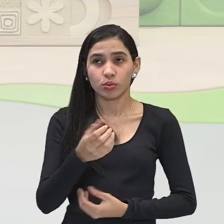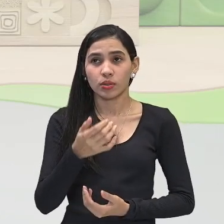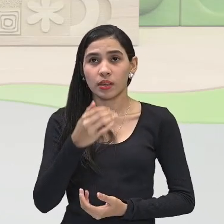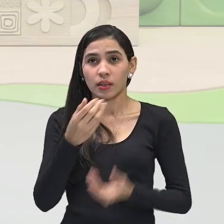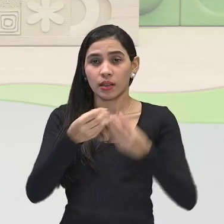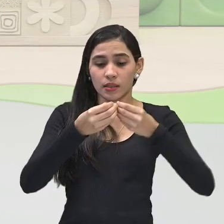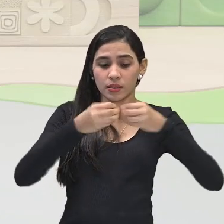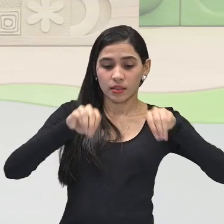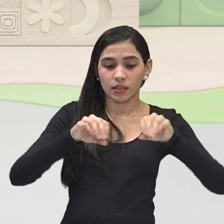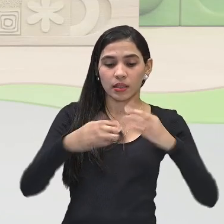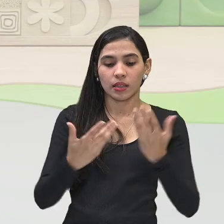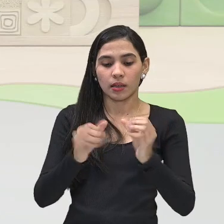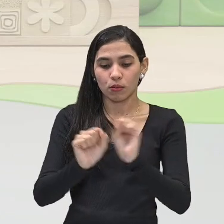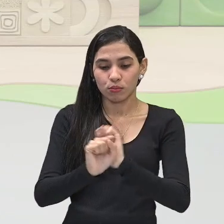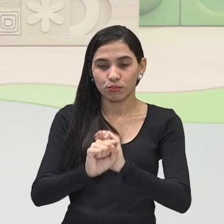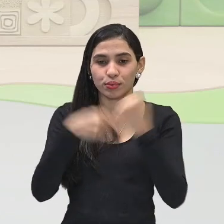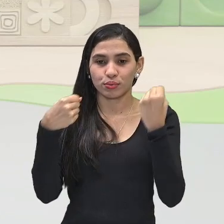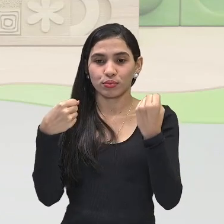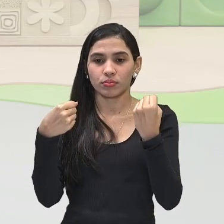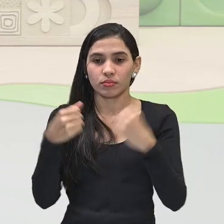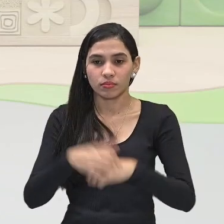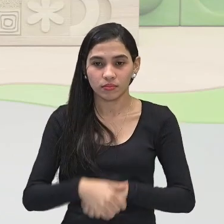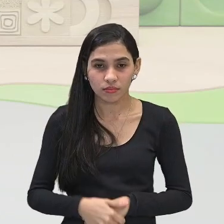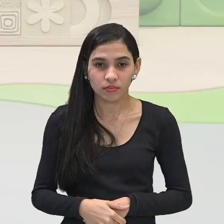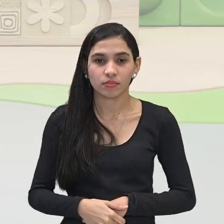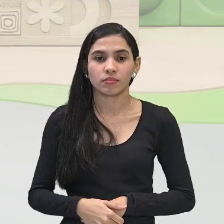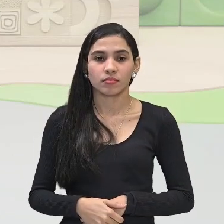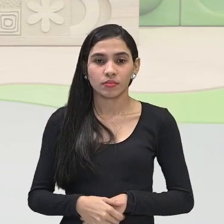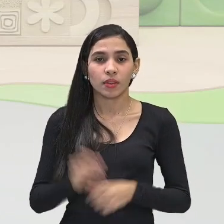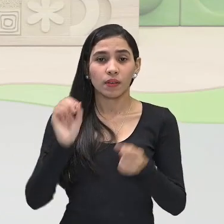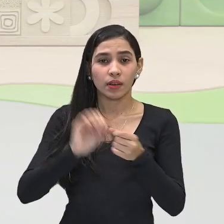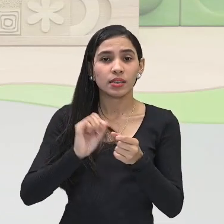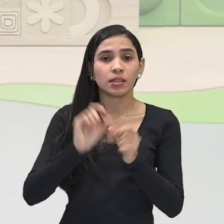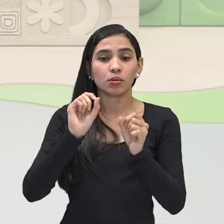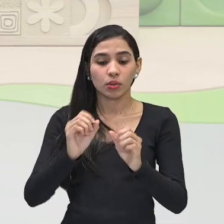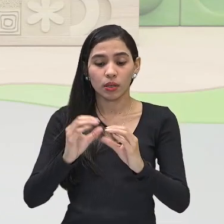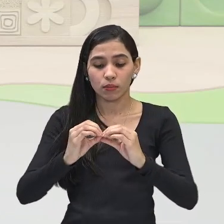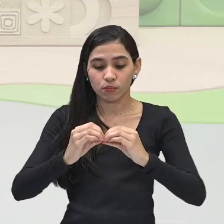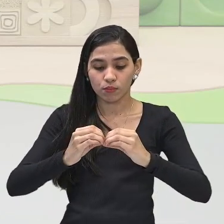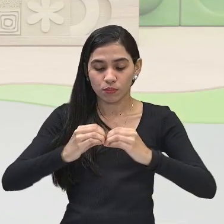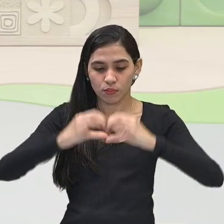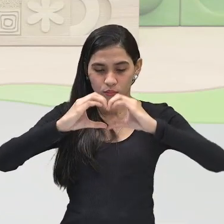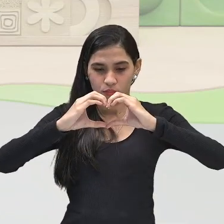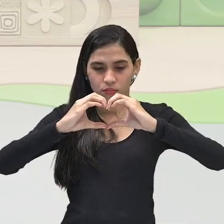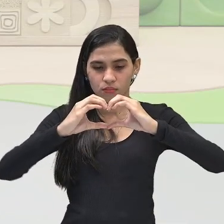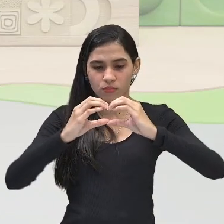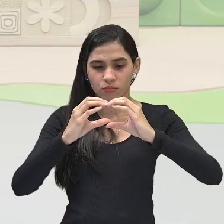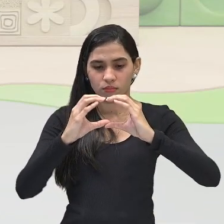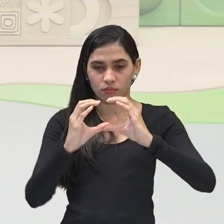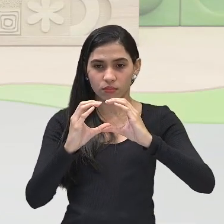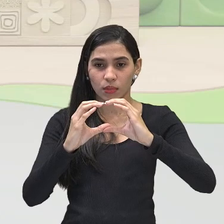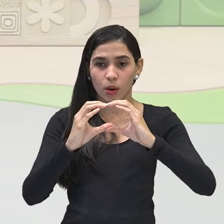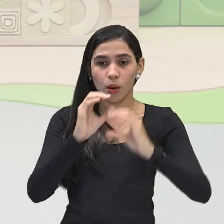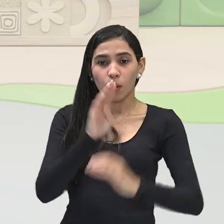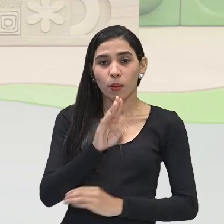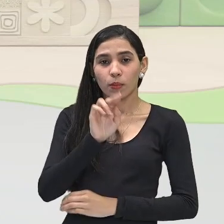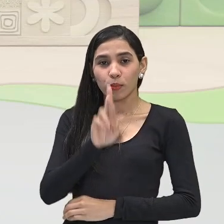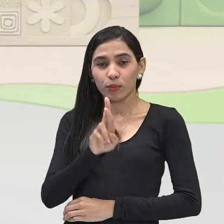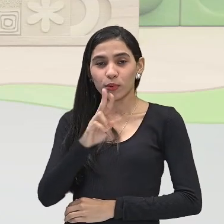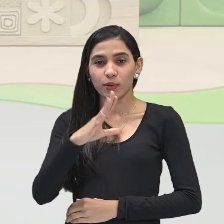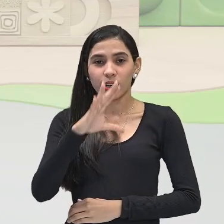de quebrar essas moléculas de ozônio, fazendo com que aparecesse um buraco nessas regiões onde,